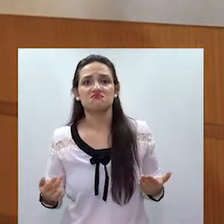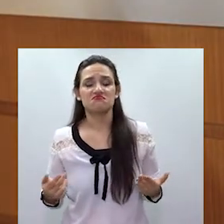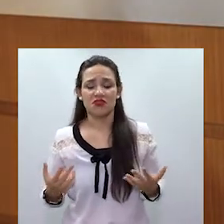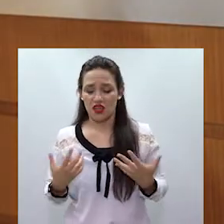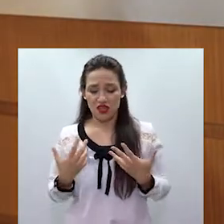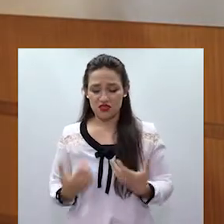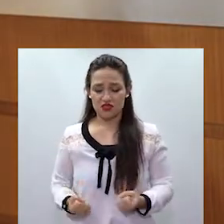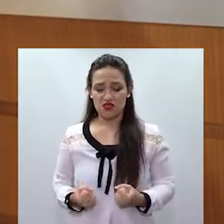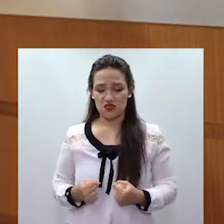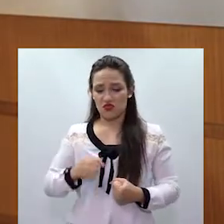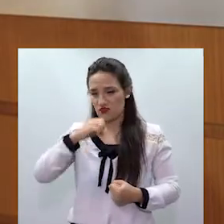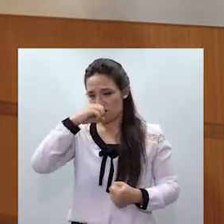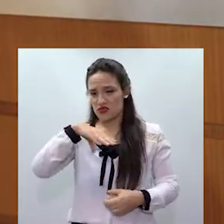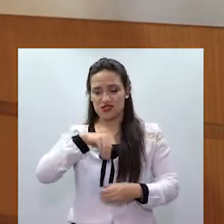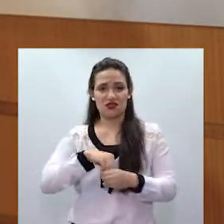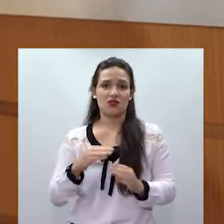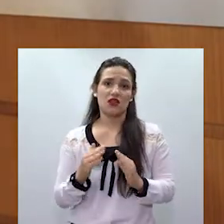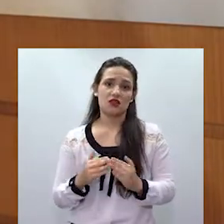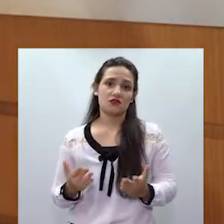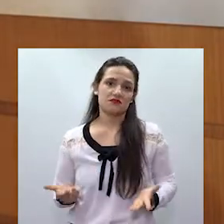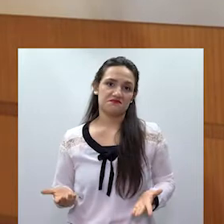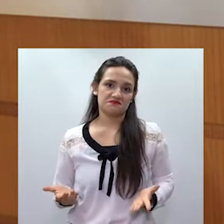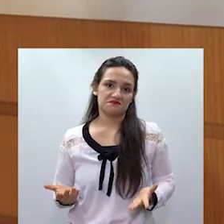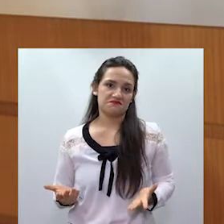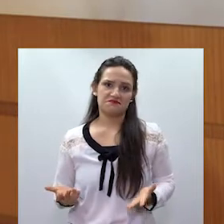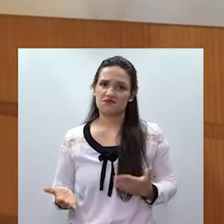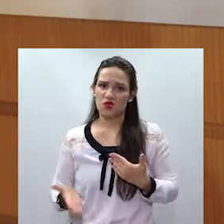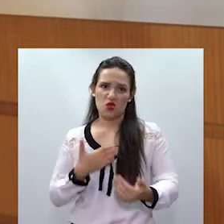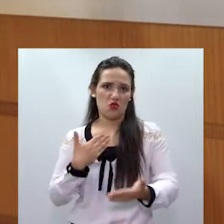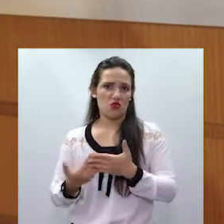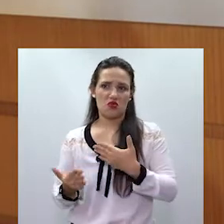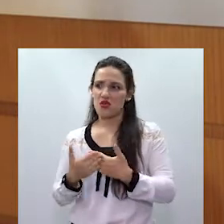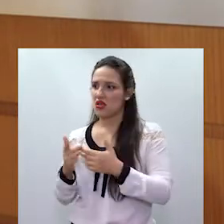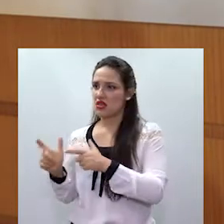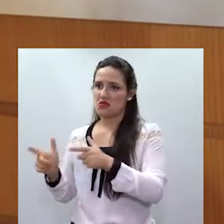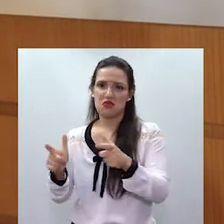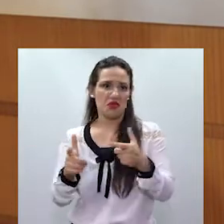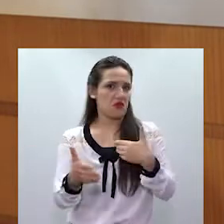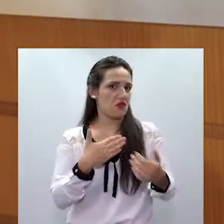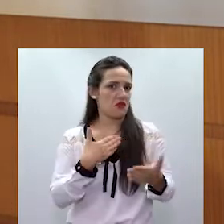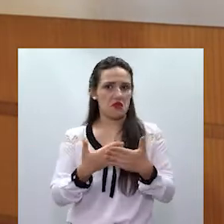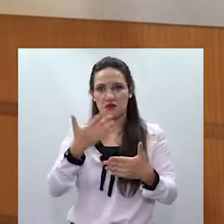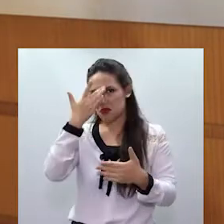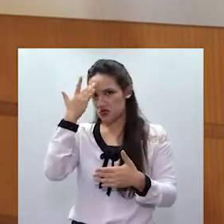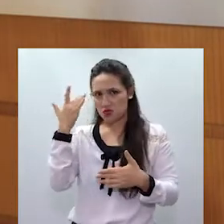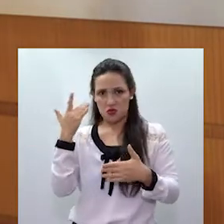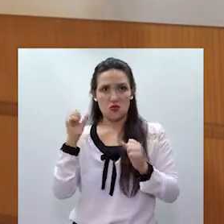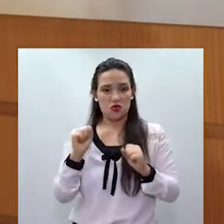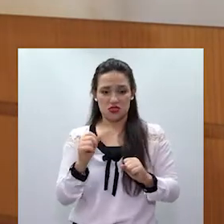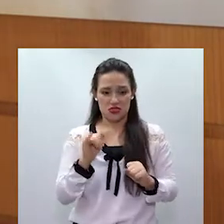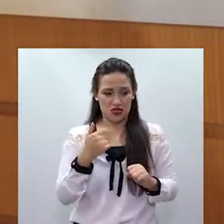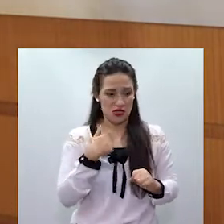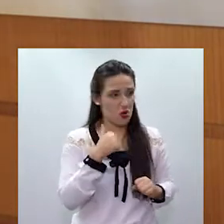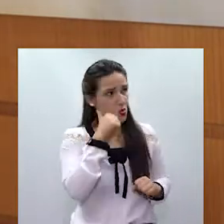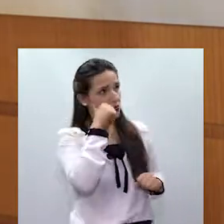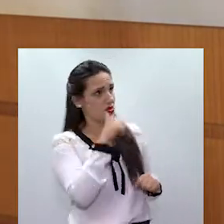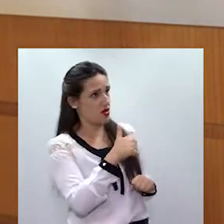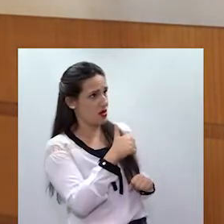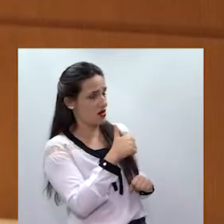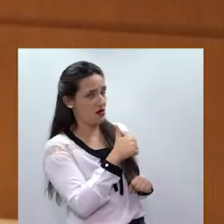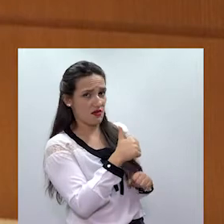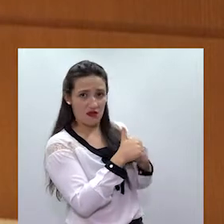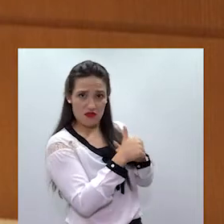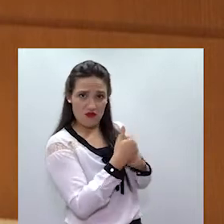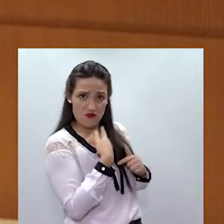impediu que ela fosse vítima de violência doméstica. Então, é uma violência democrática. Para ser vítima, basta ser mulher ou se reconhecer como do sexo